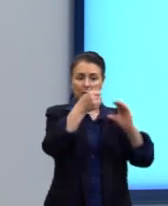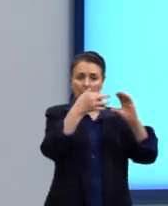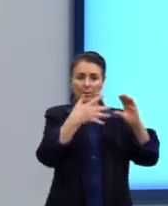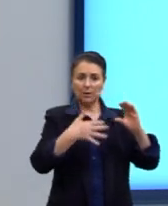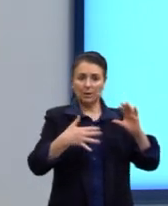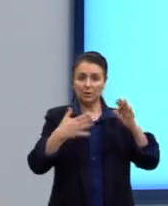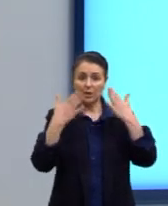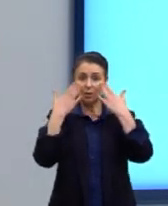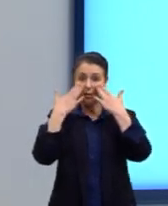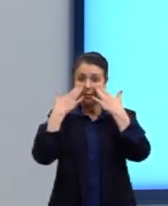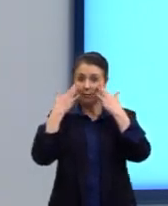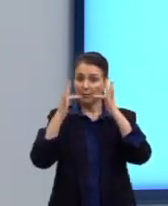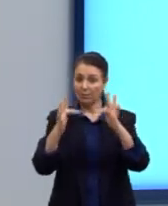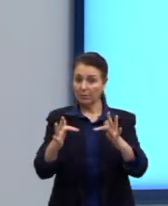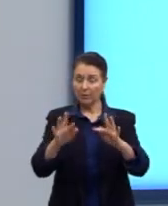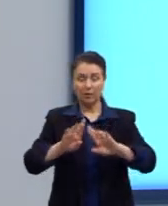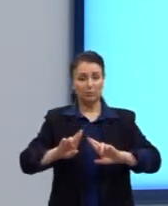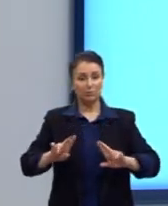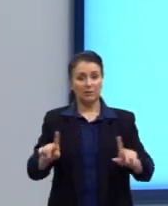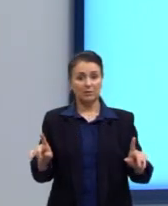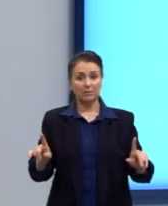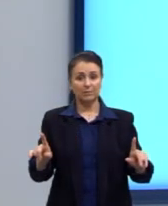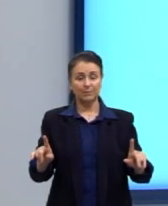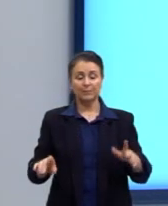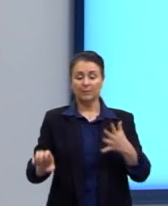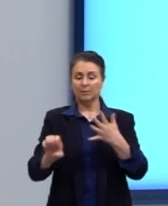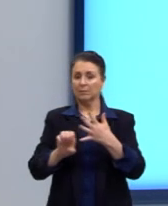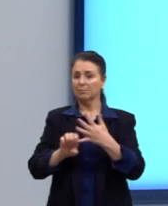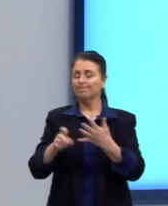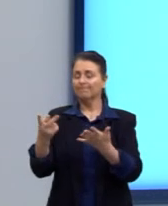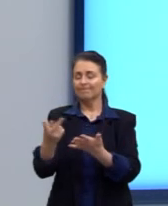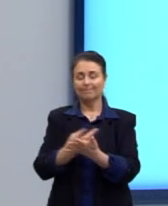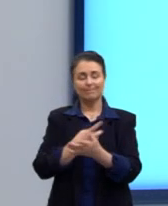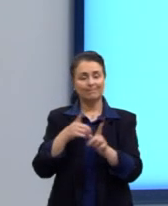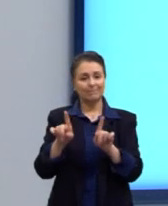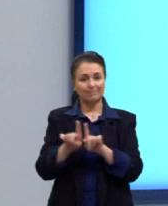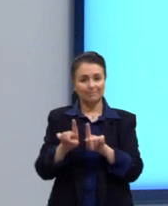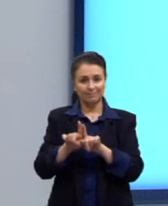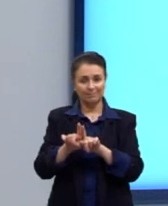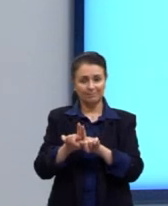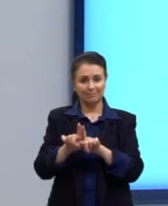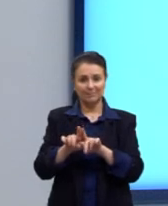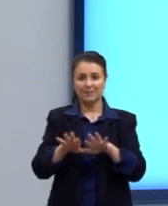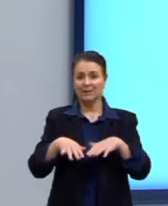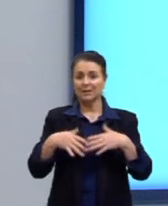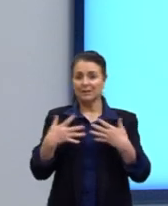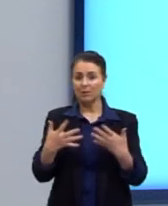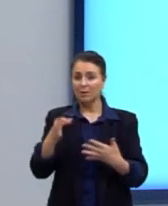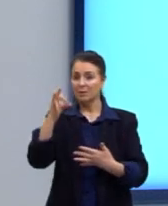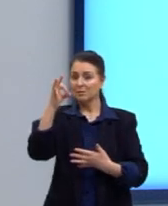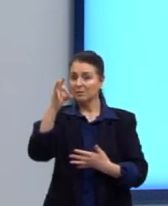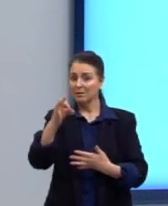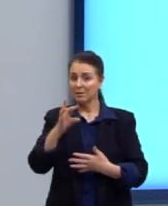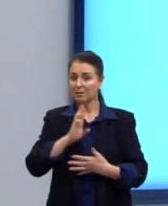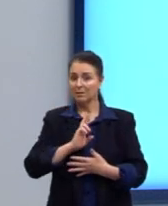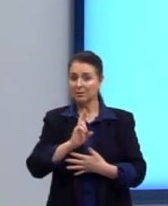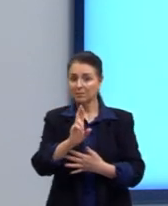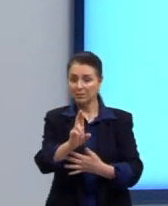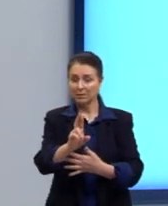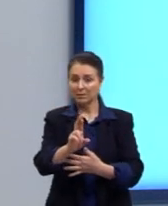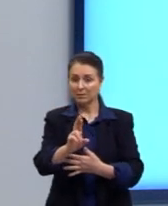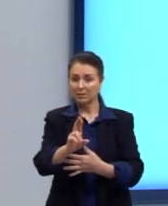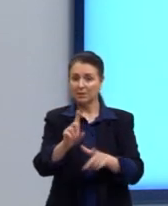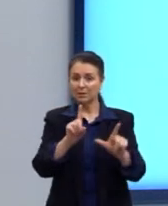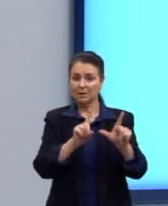fenotípicas são diferentes. Então, a letra E está incorreta também. Ficou, então, a resposta certa a